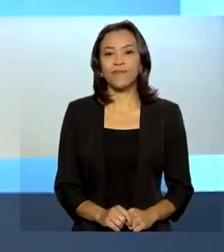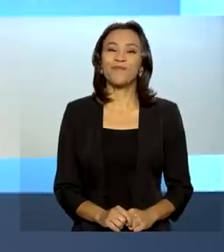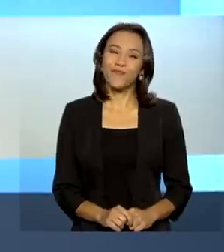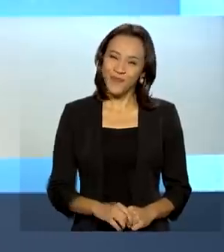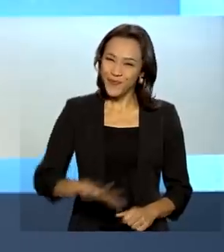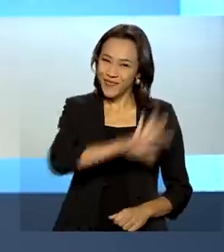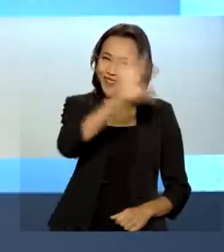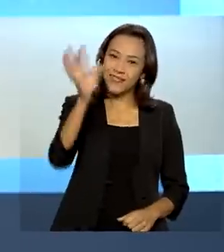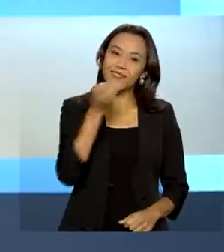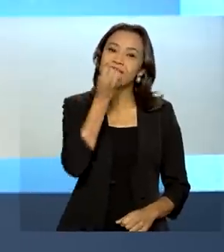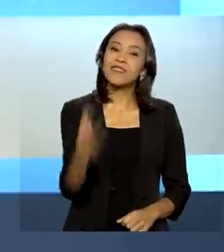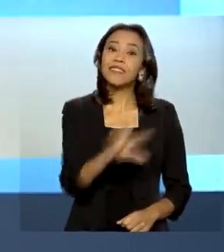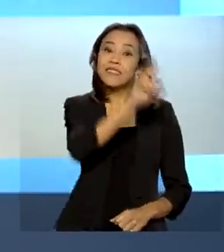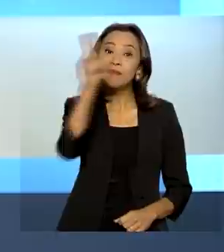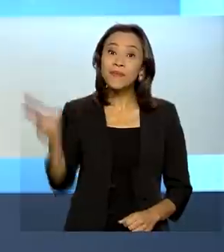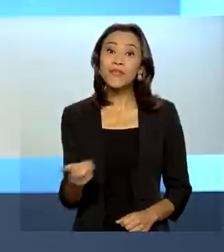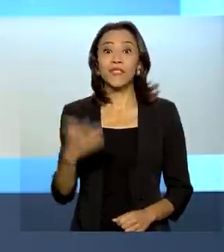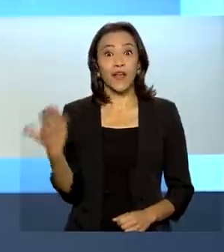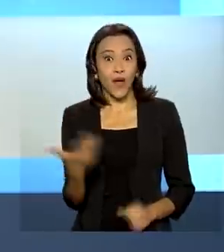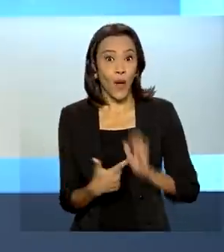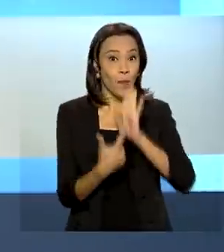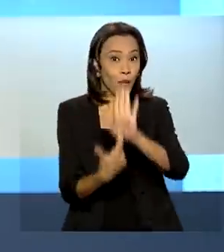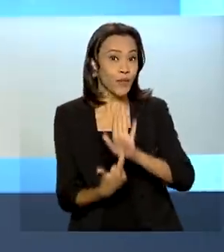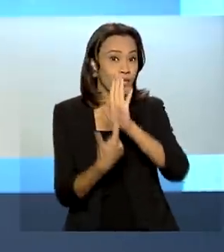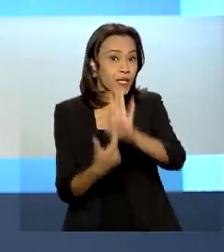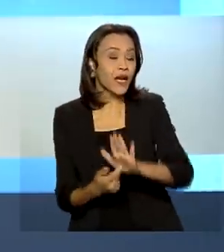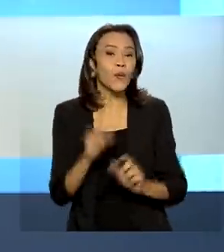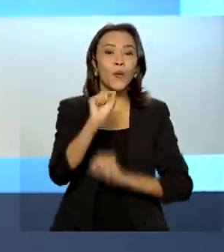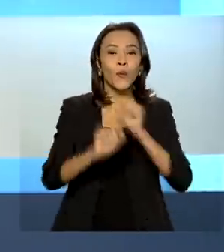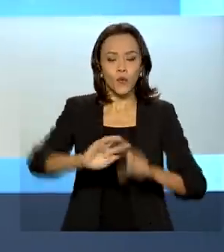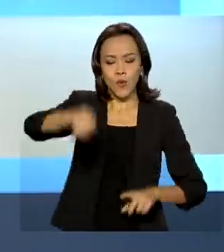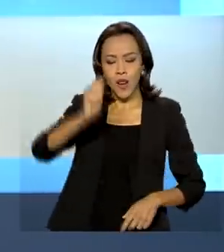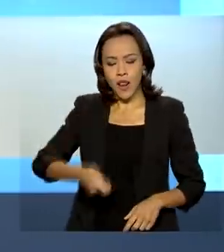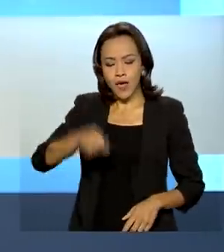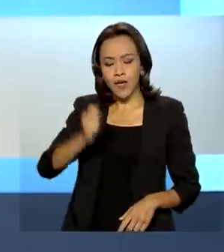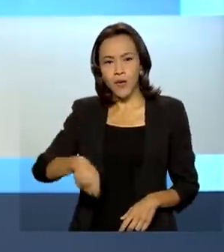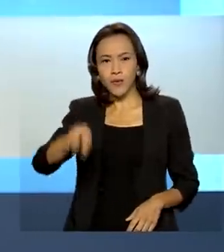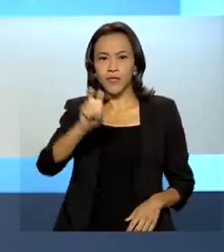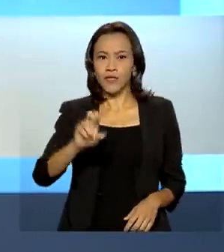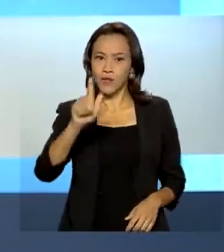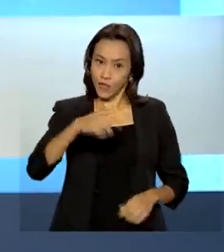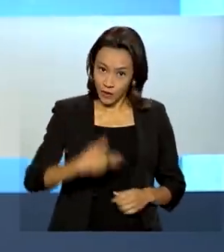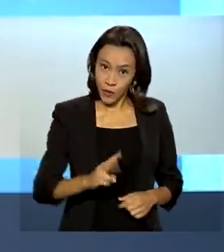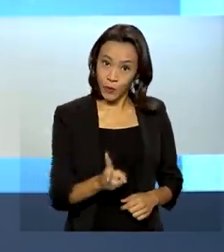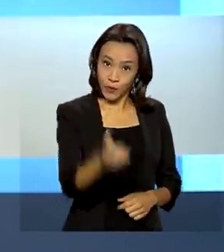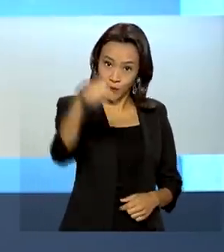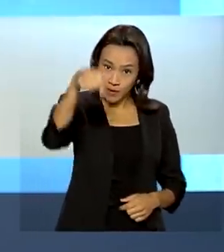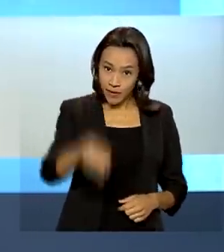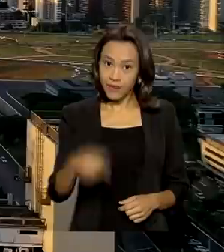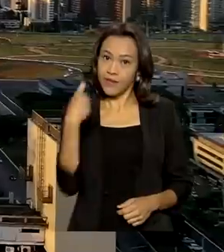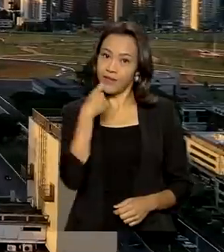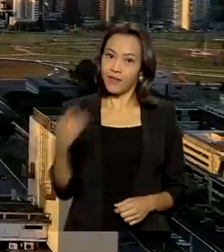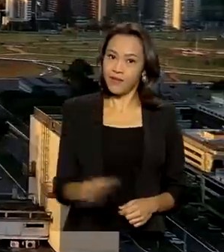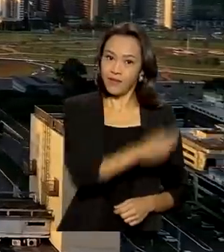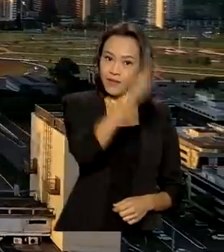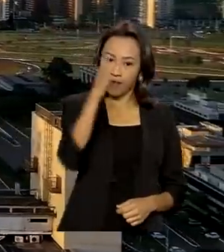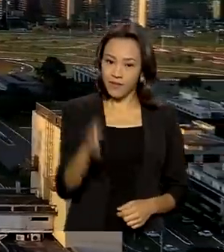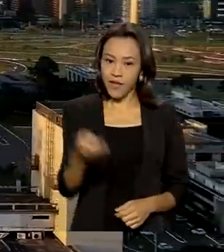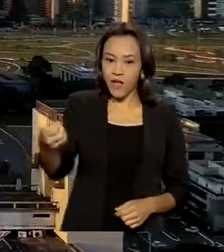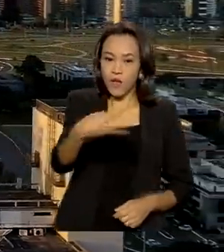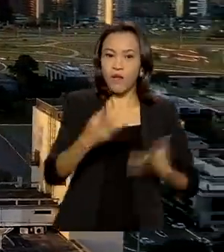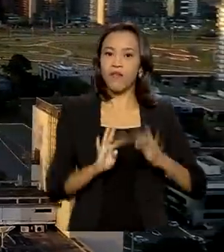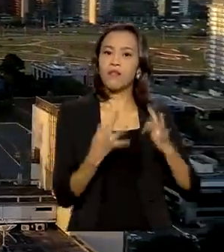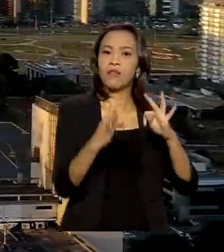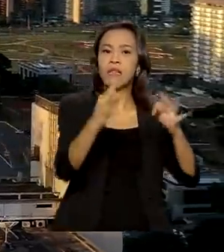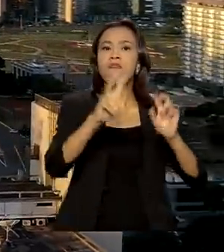Olá, bom dia! Ao vivo as últimas informações do Leilão 5G que continua nesta sexta-feira. A nova tecnologia vai